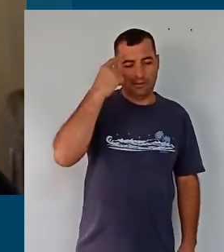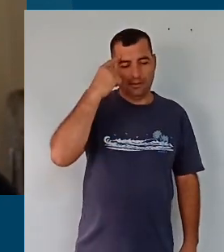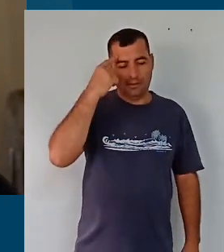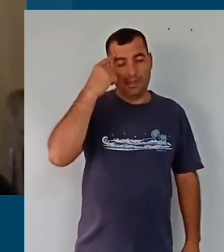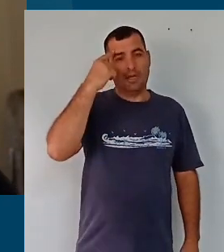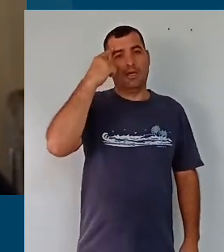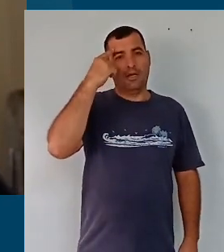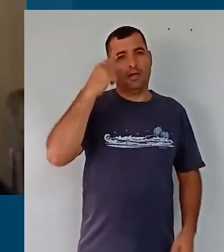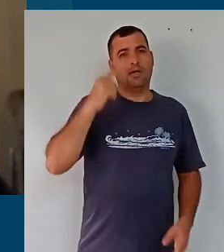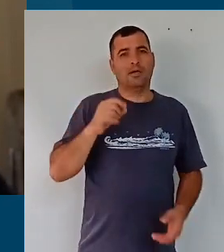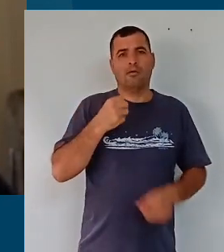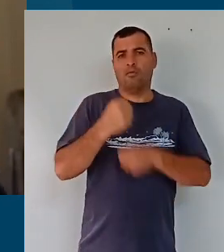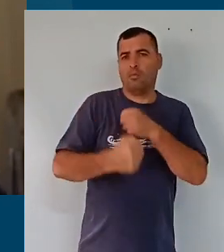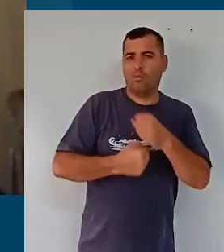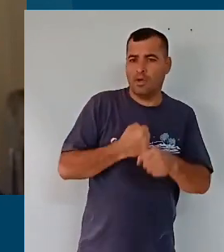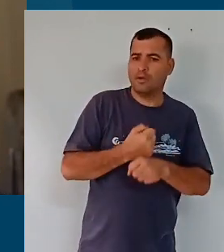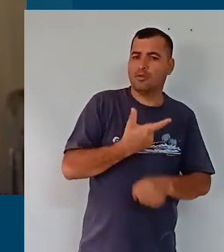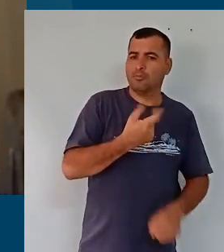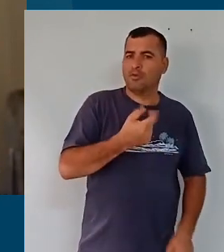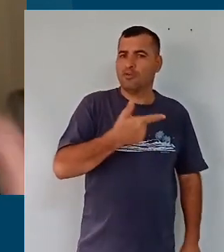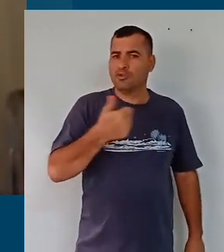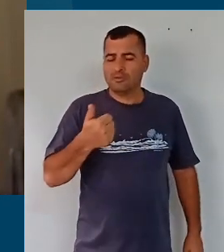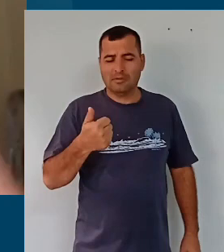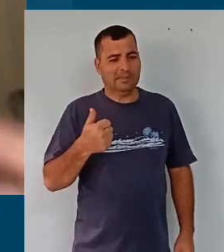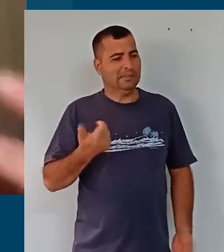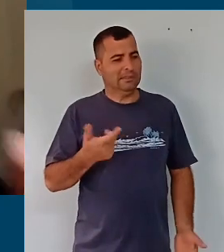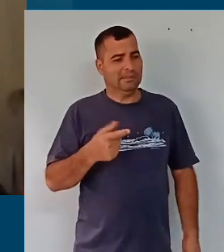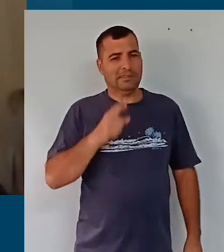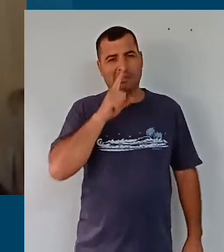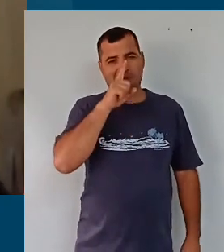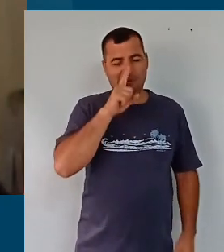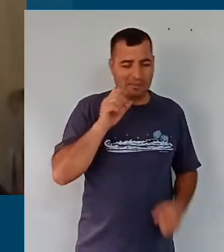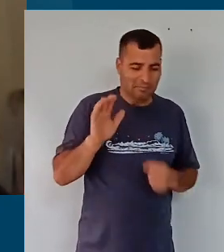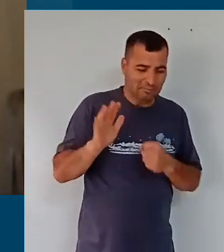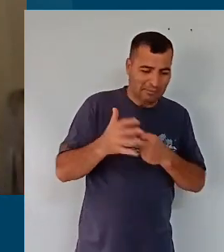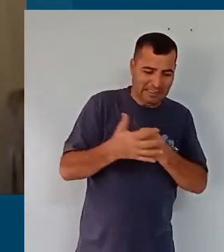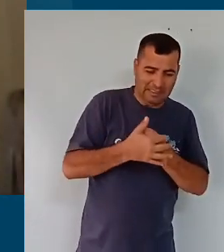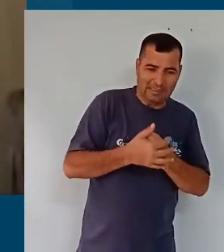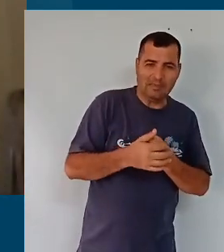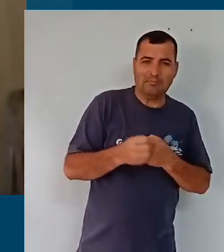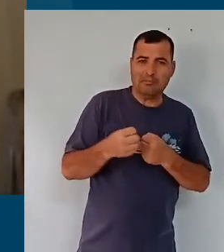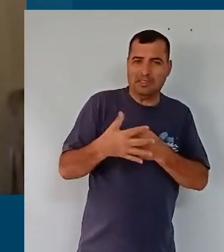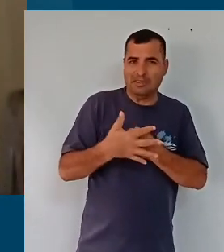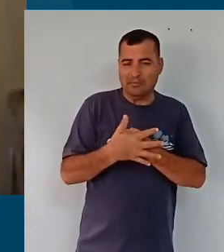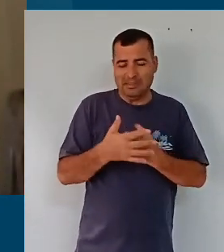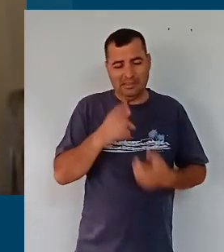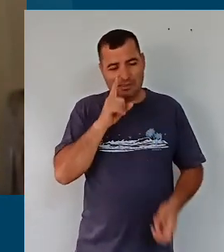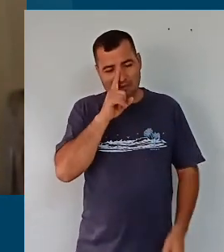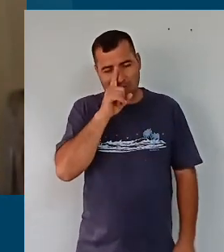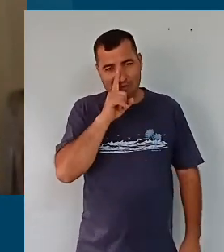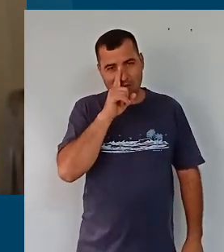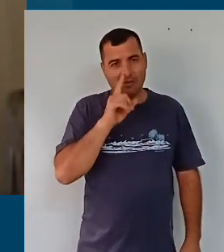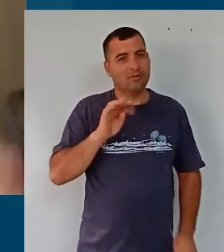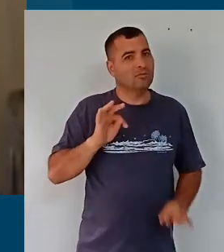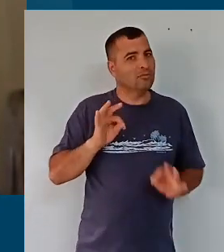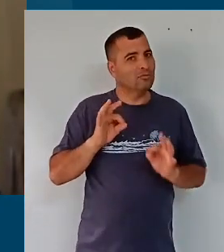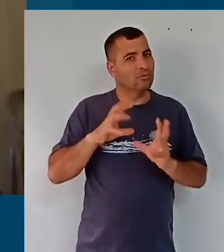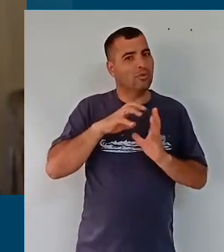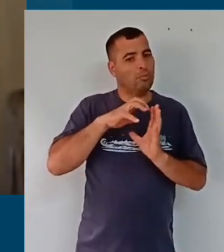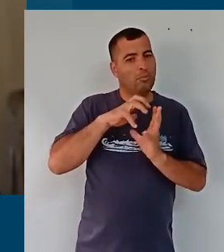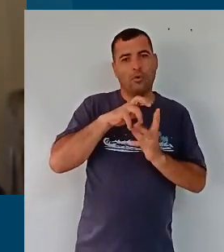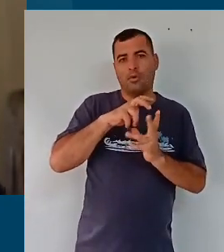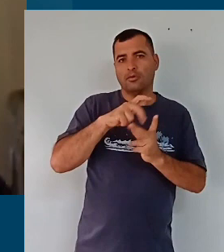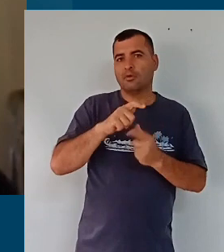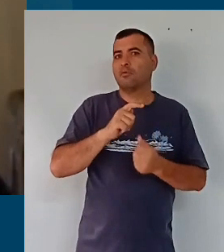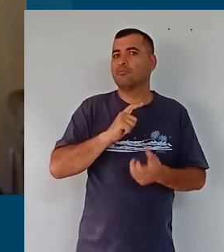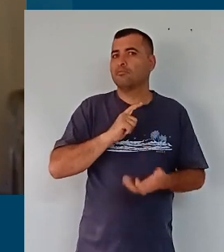pandêmico, né, um momento de excepcionalidade global, não foi municipal, né, o planeta